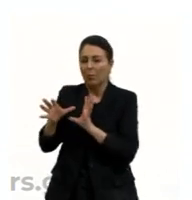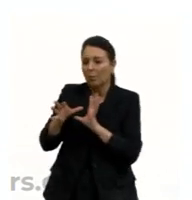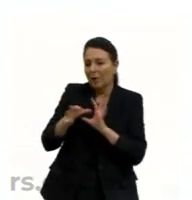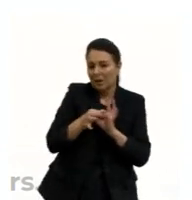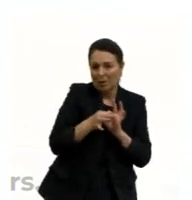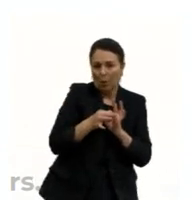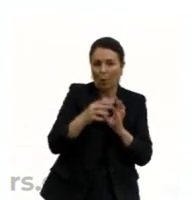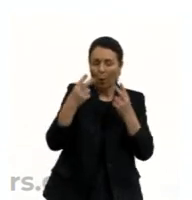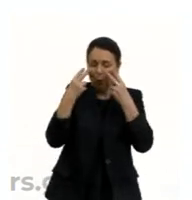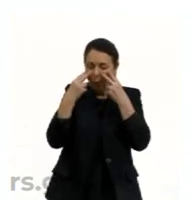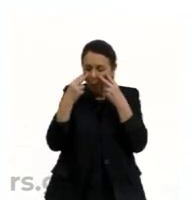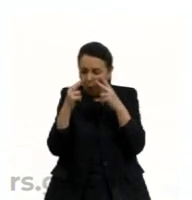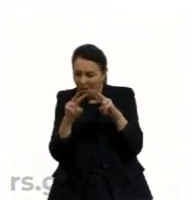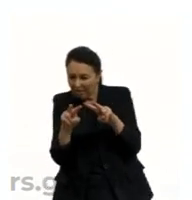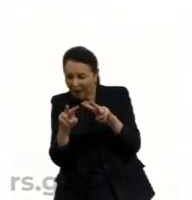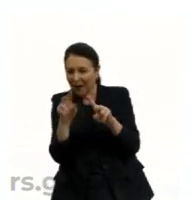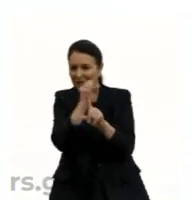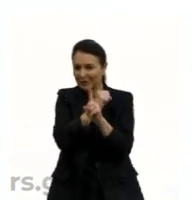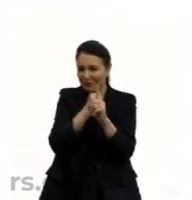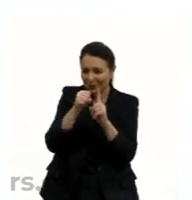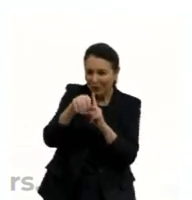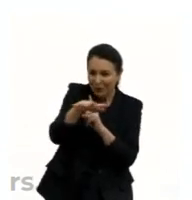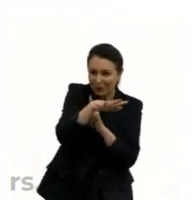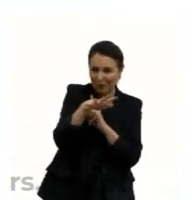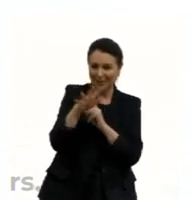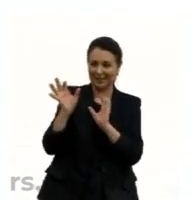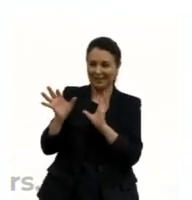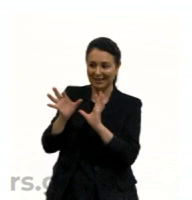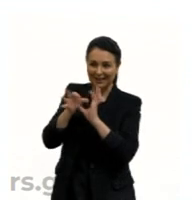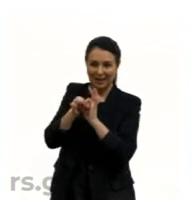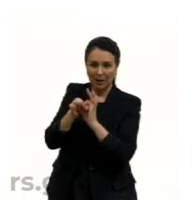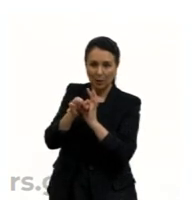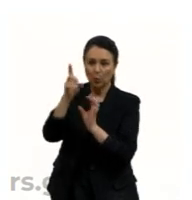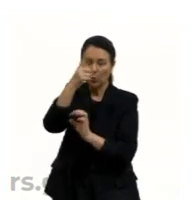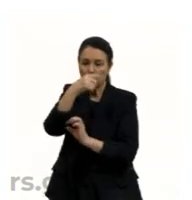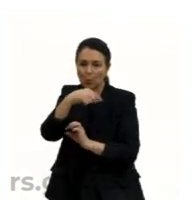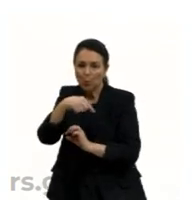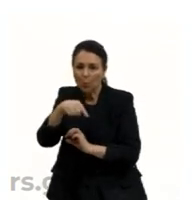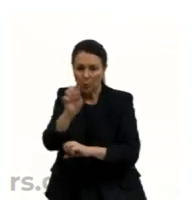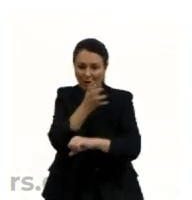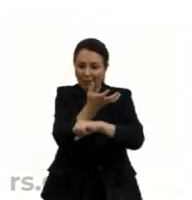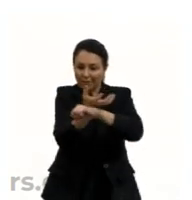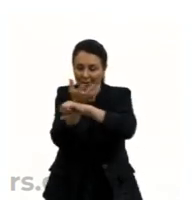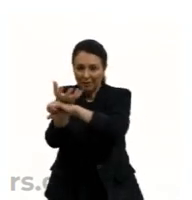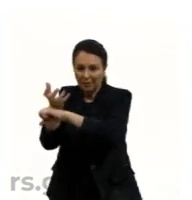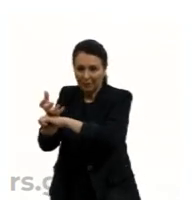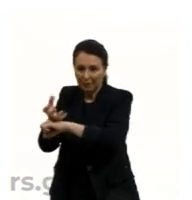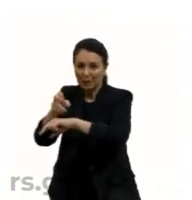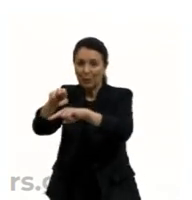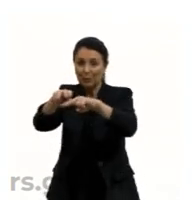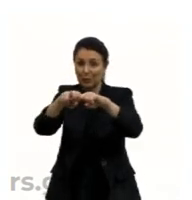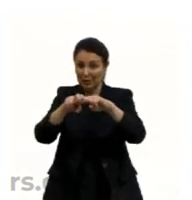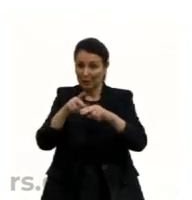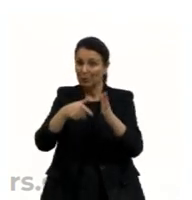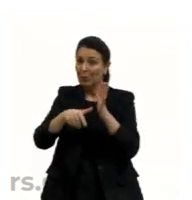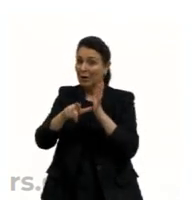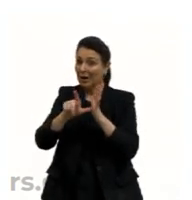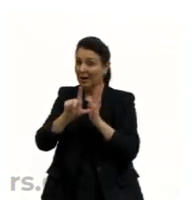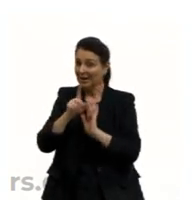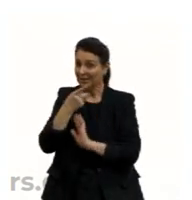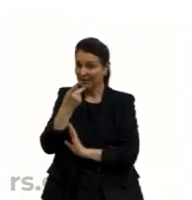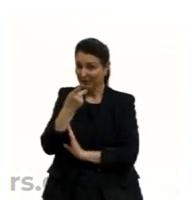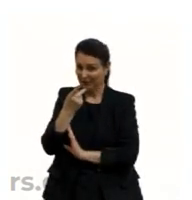deve estar interligado com outras interdisciplinas, por isso nós comentamos antes esse olhar